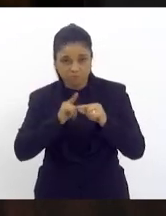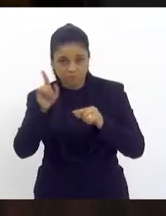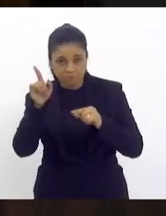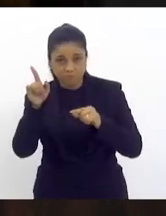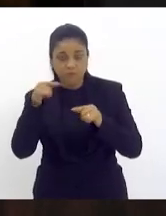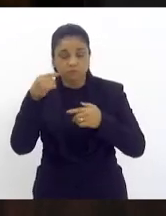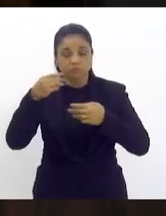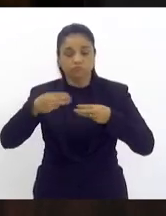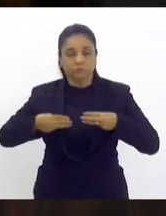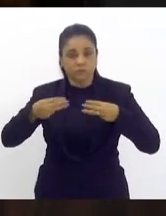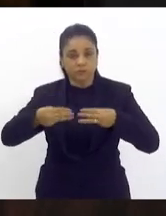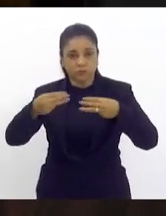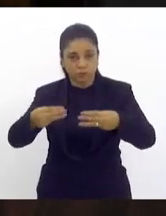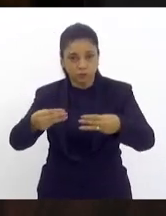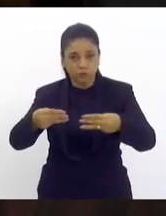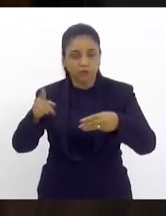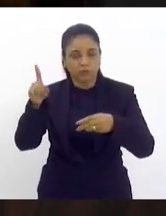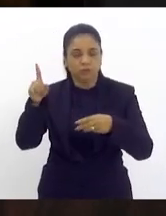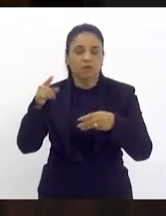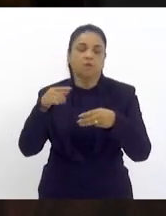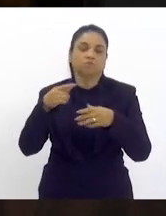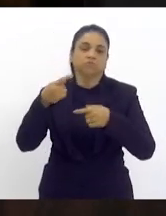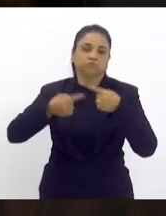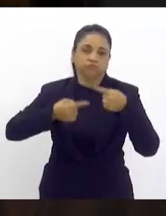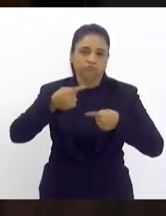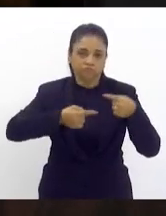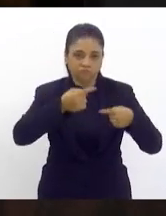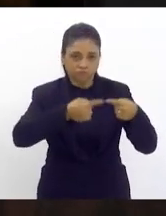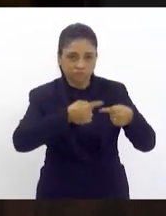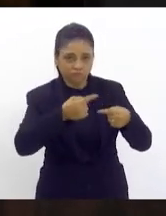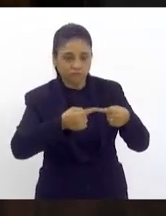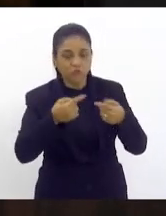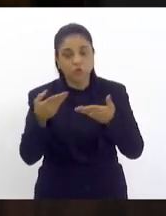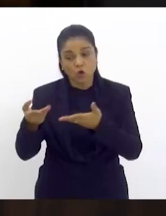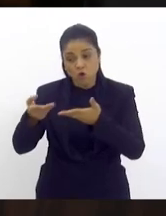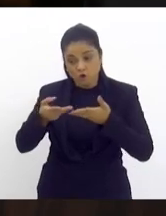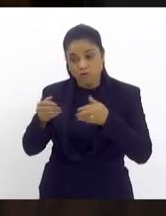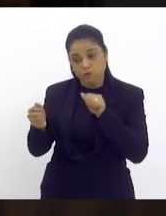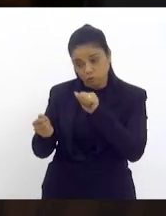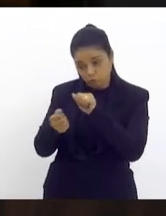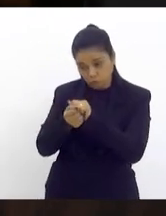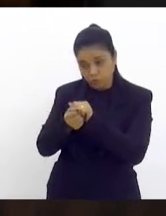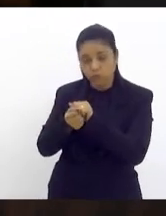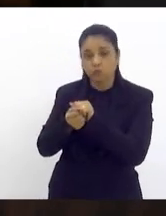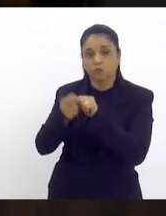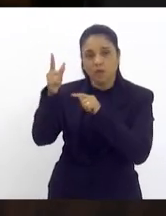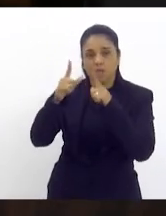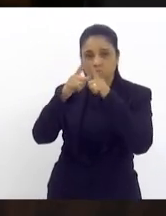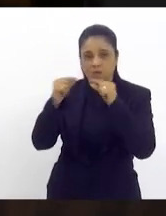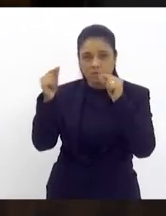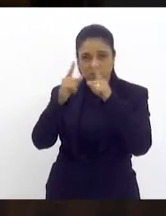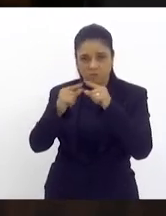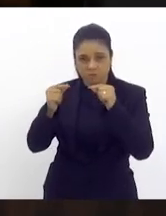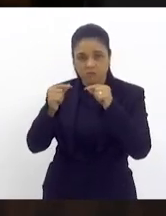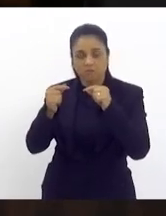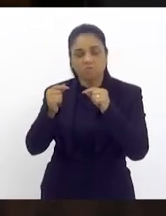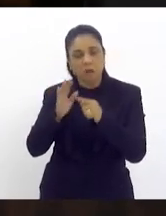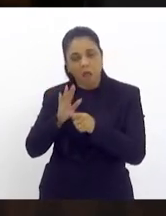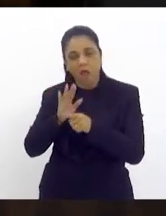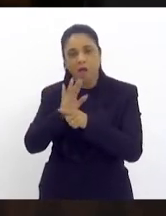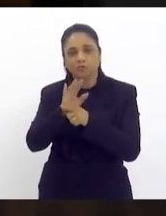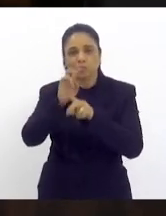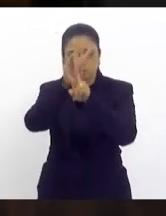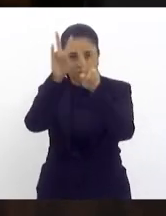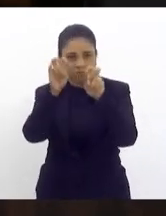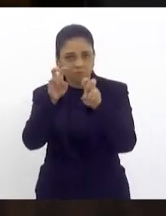nosso ministro das cidades esse tema e convido vossa excelência para poder nos acompanhar a Brasília para poder contribuir com esse